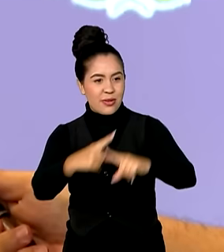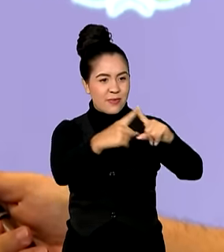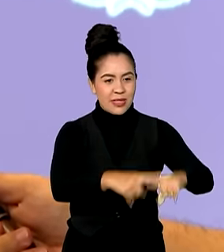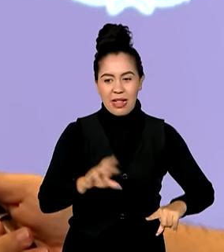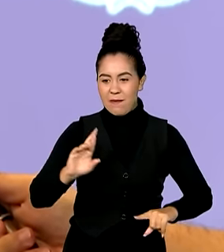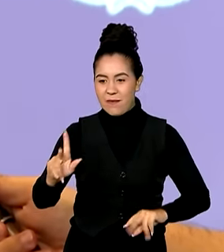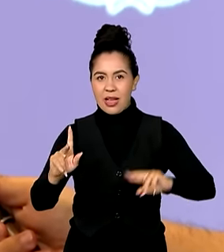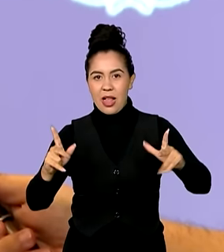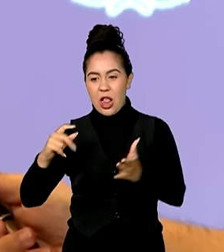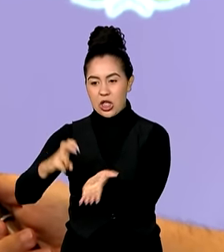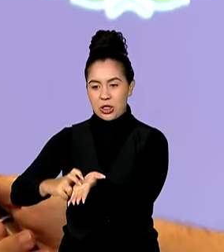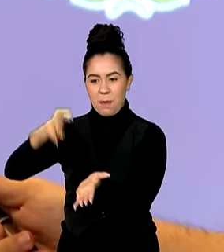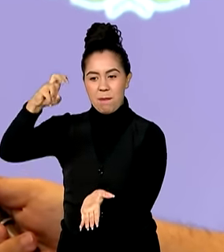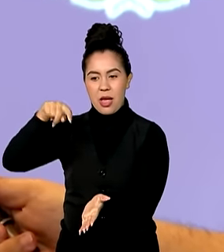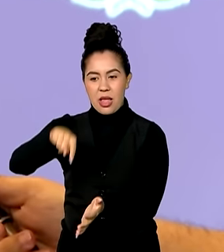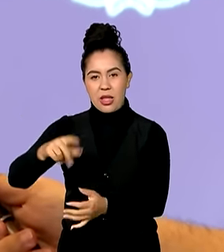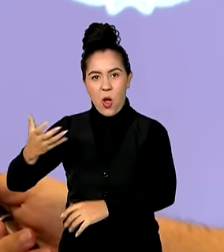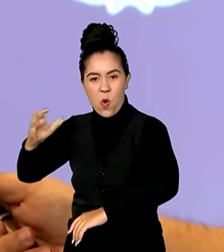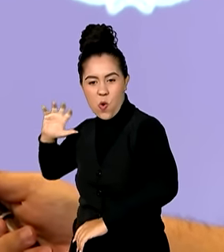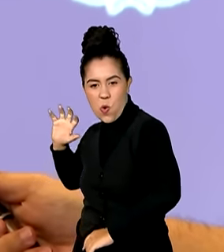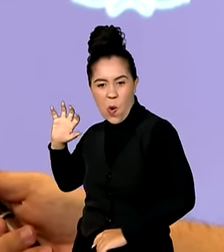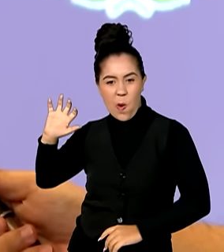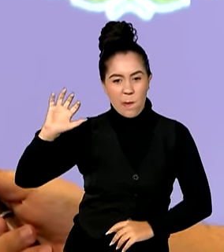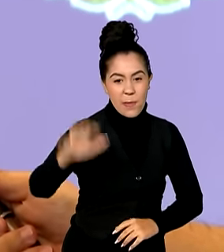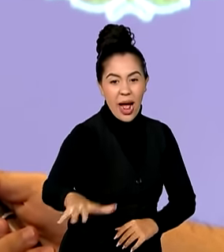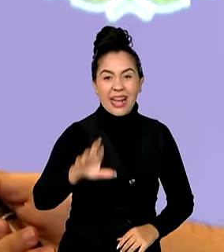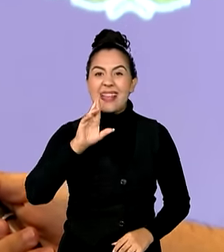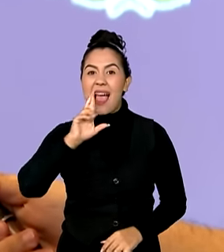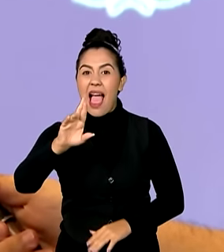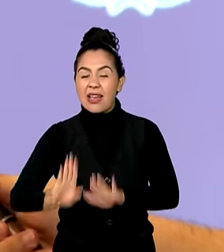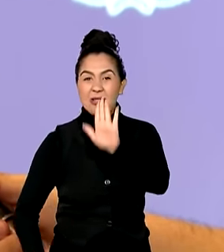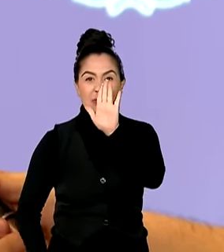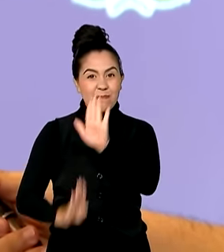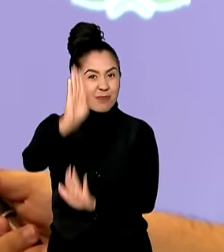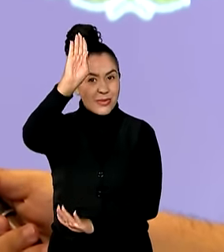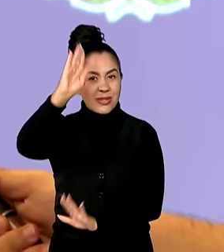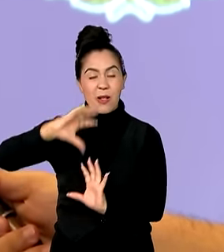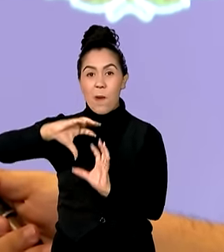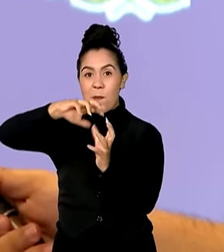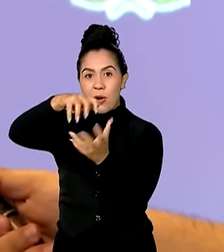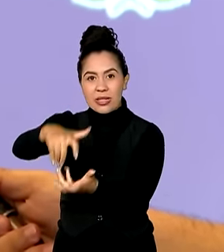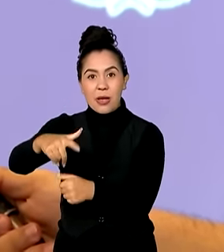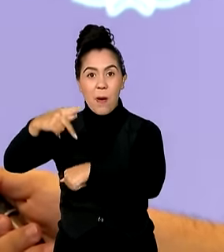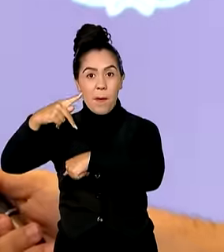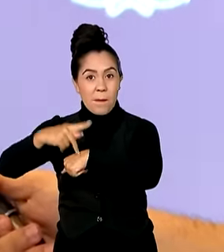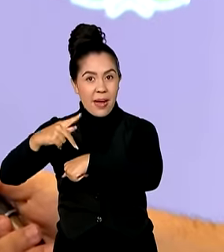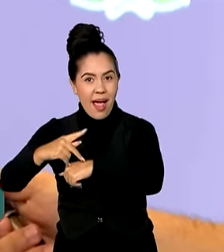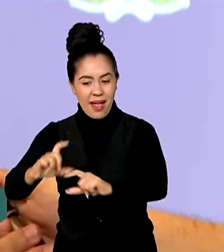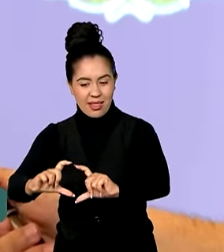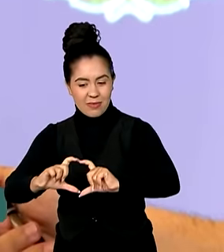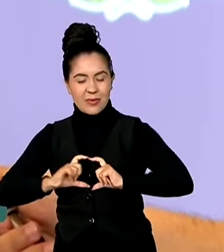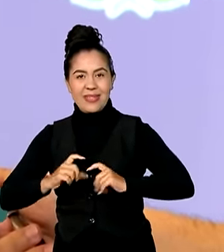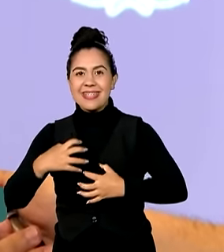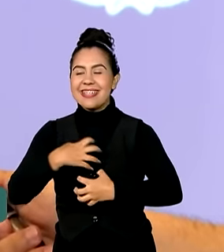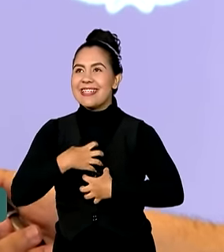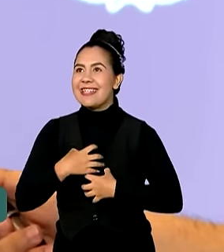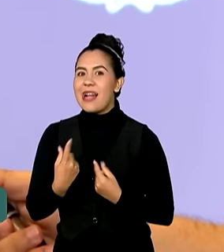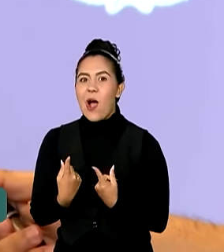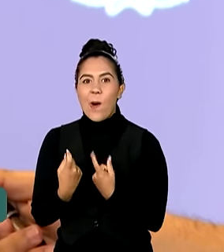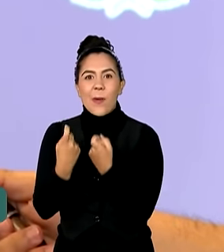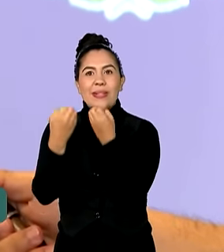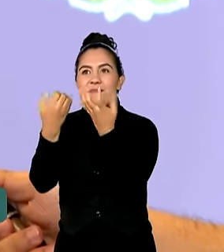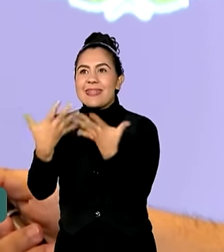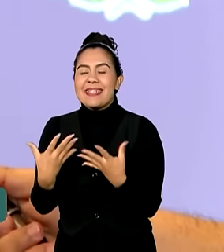Pela manhã, o arremesso de peso com recorde mundial, medalha de prata. Foi uma sensação única saber